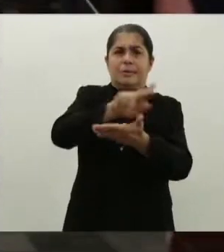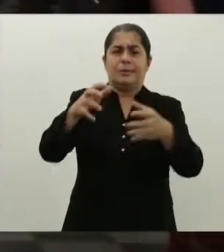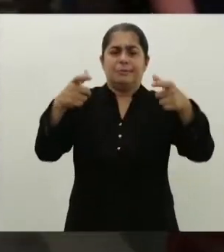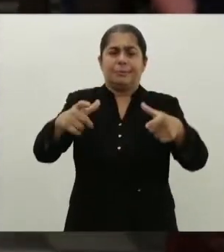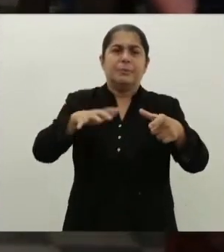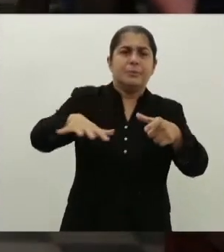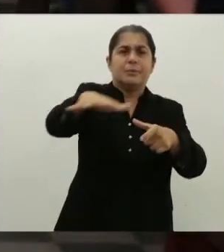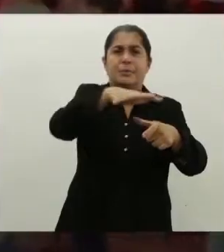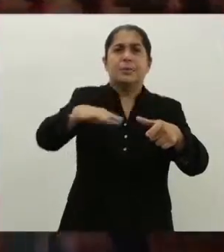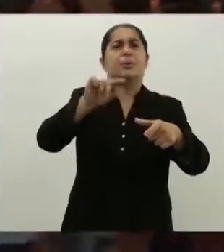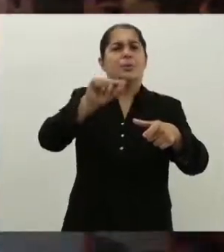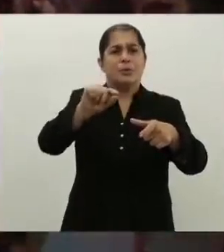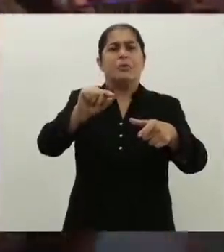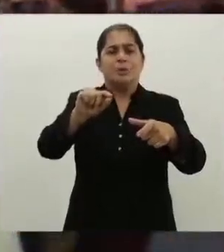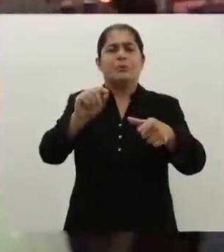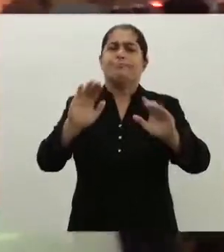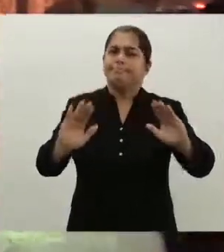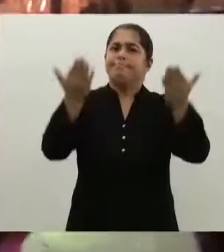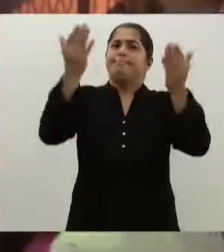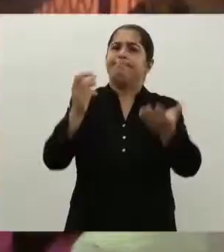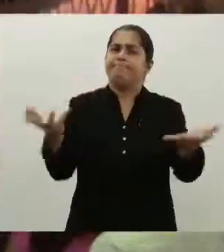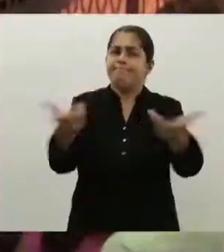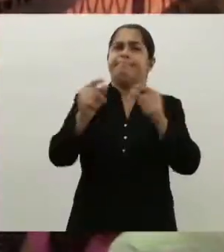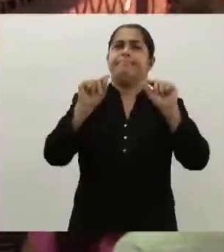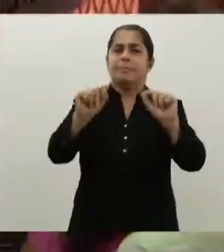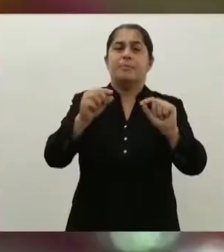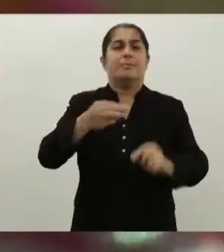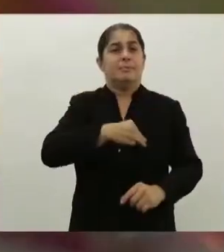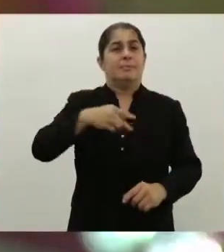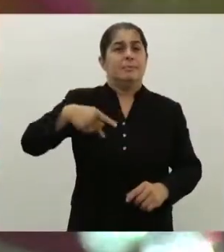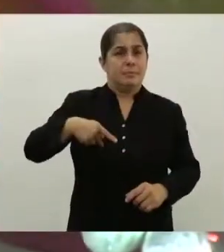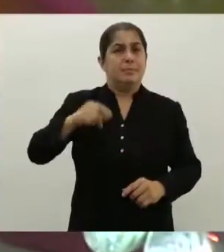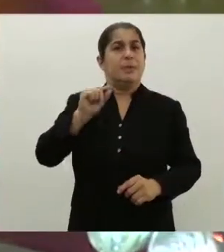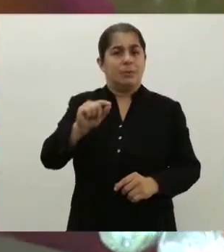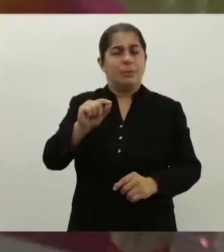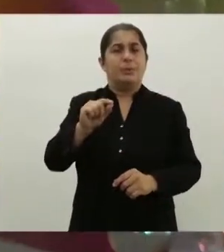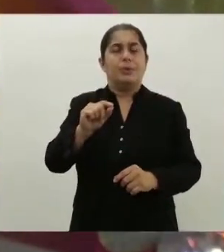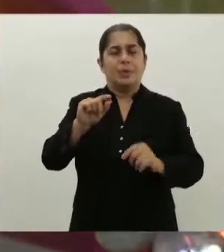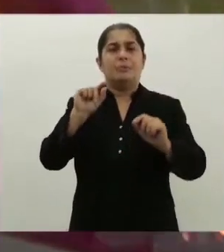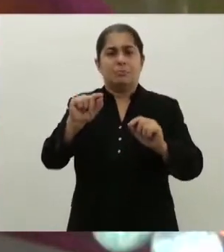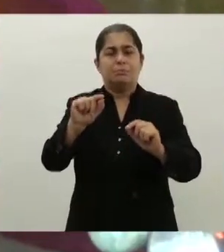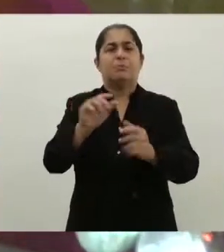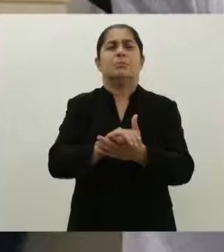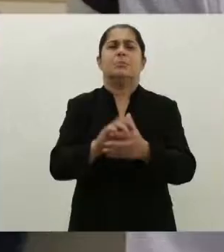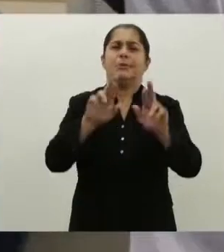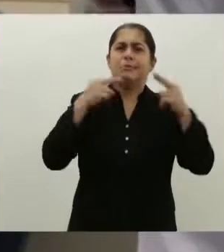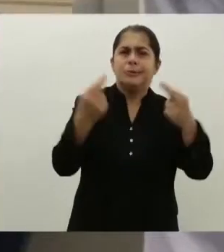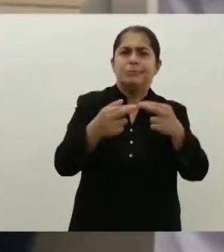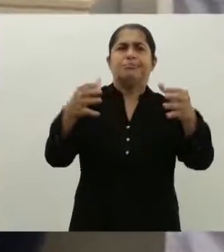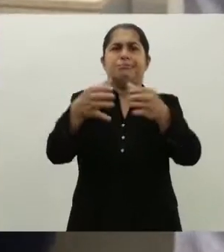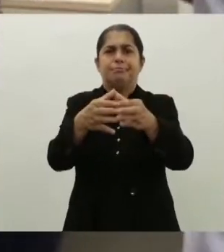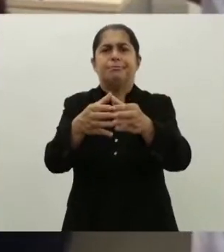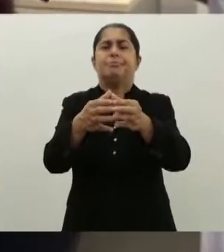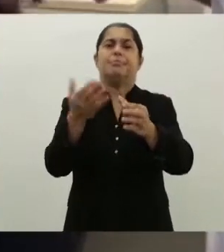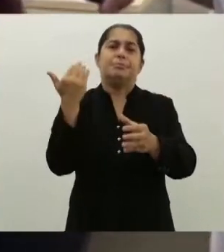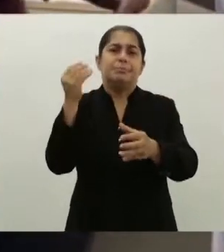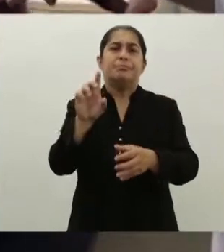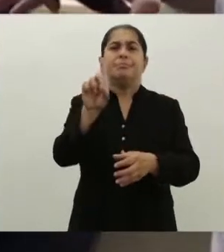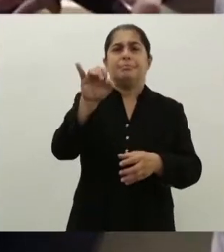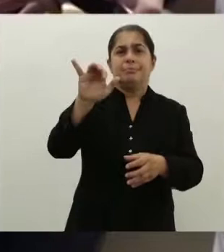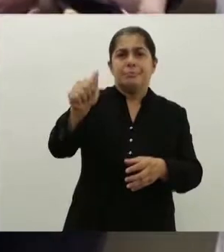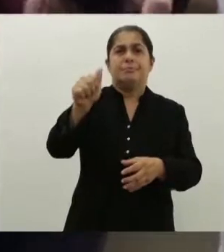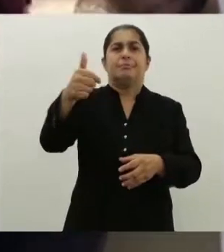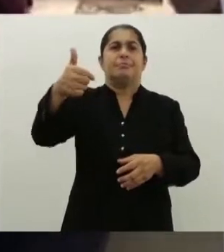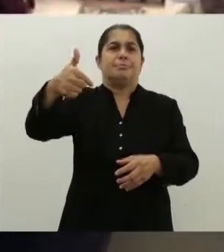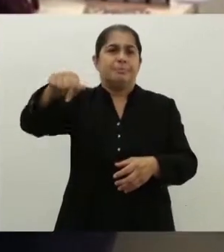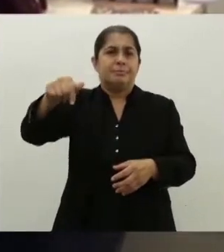e artístico no local, além de garantir o sucesso da festa que o Ministério Público da Paraíba celebrou durante reunião ocorrida